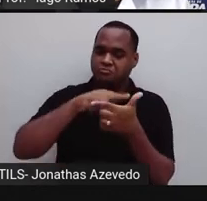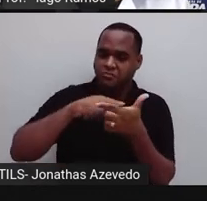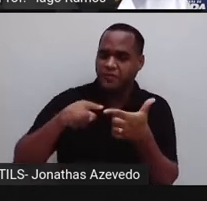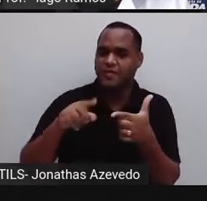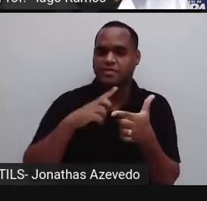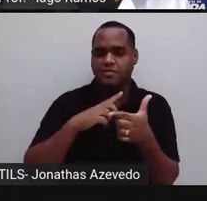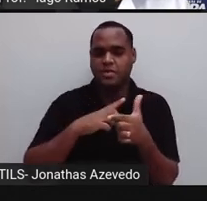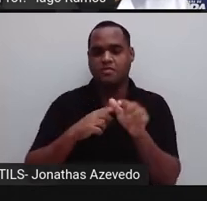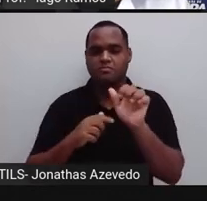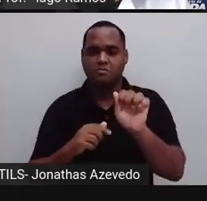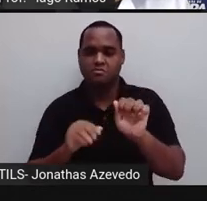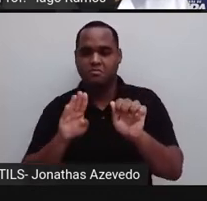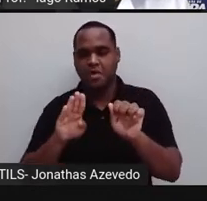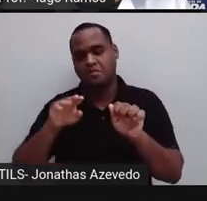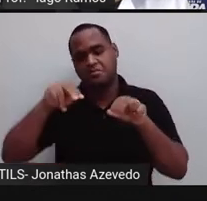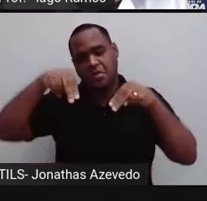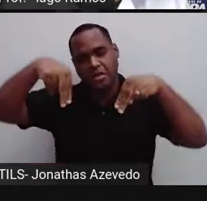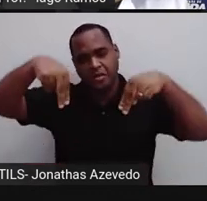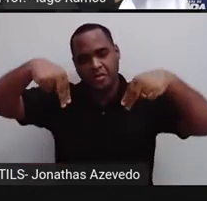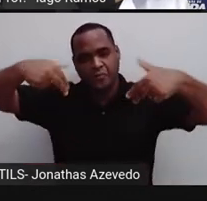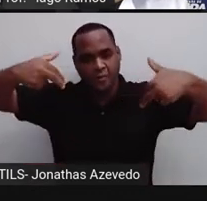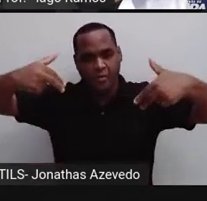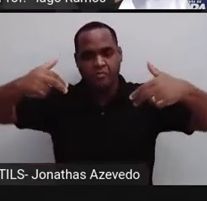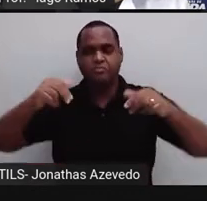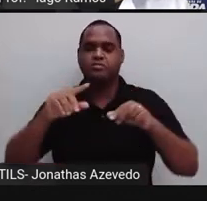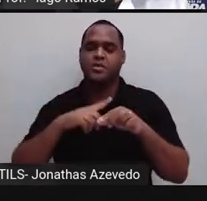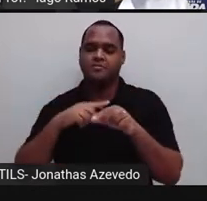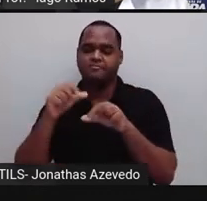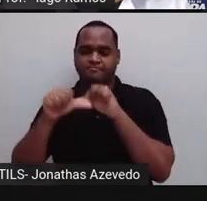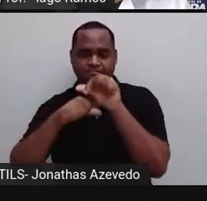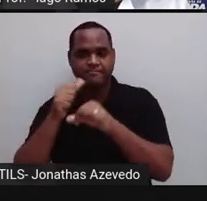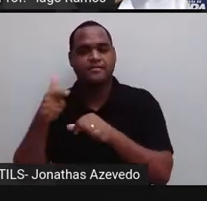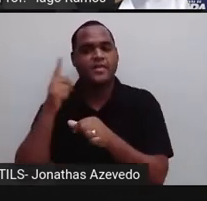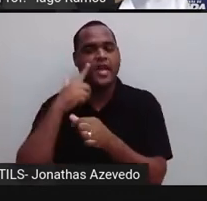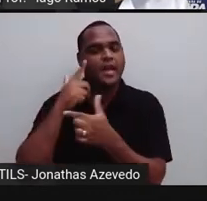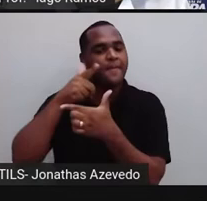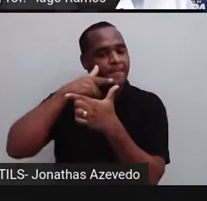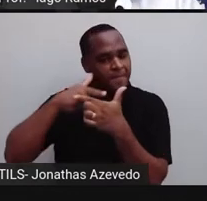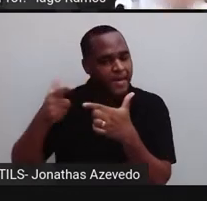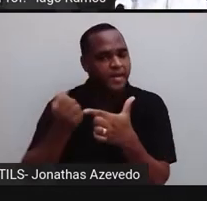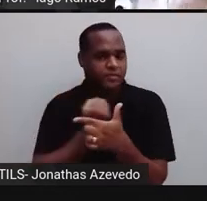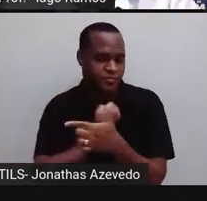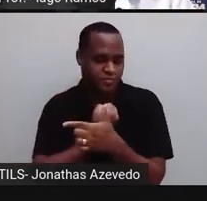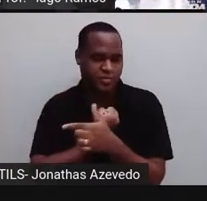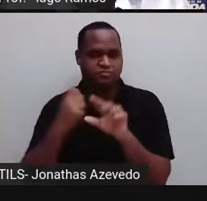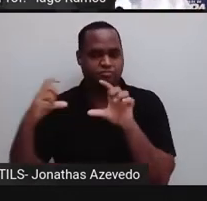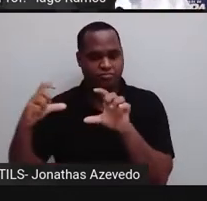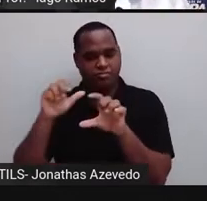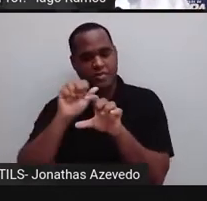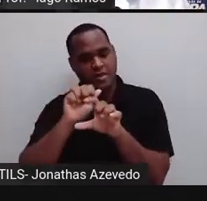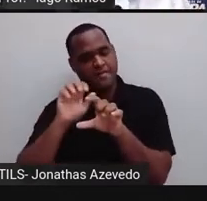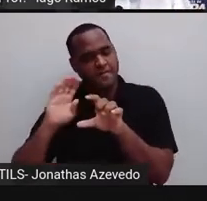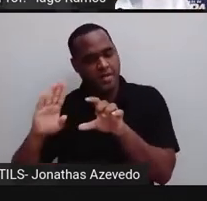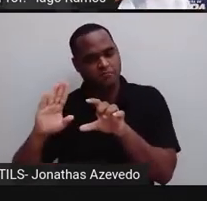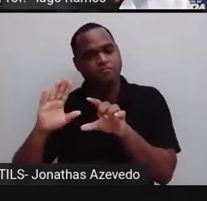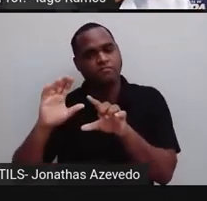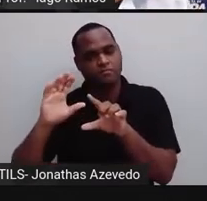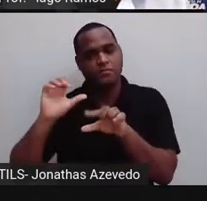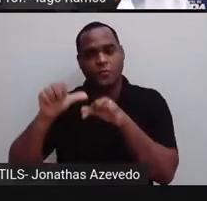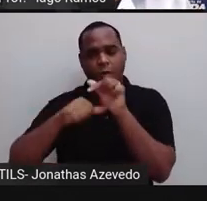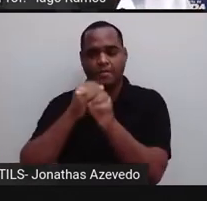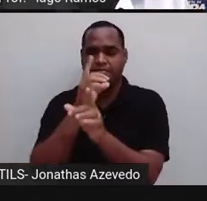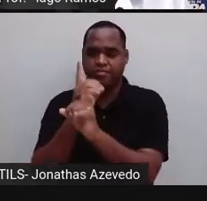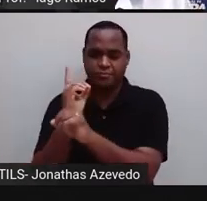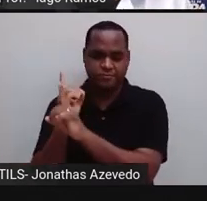onde os expoentes são iguais. A gente faz a divisão com os números da base, com os números de baixo, acha esse